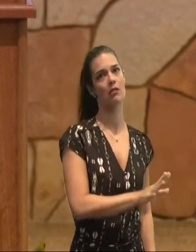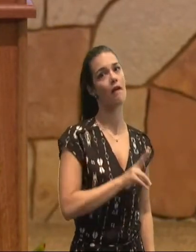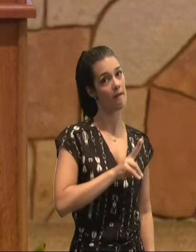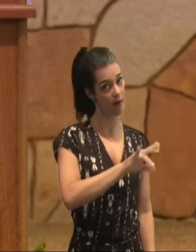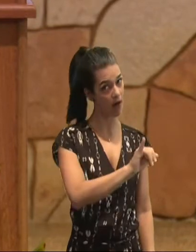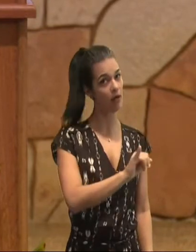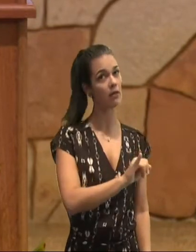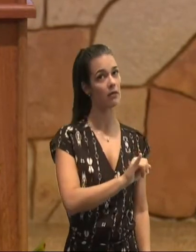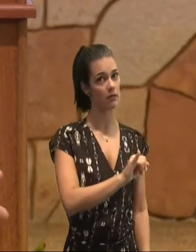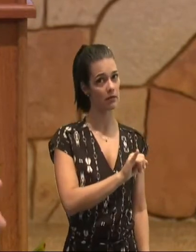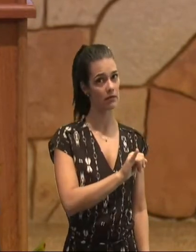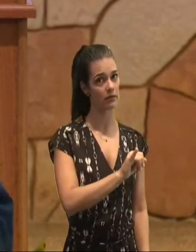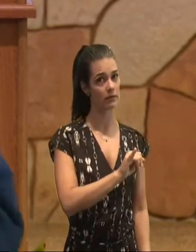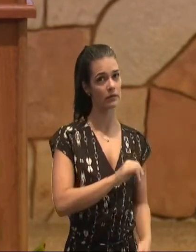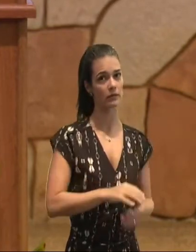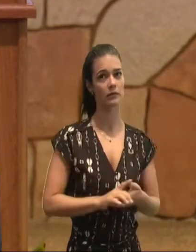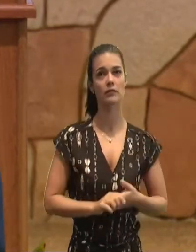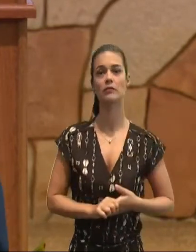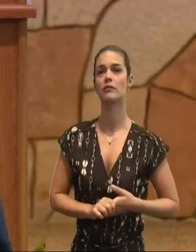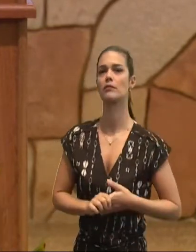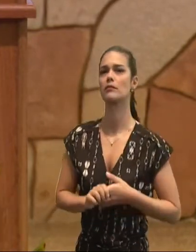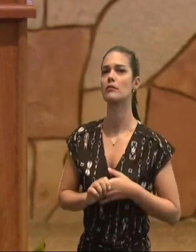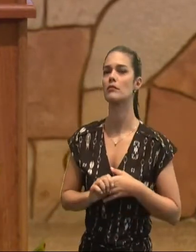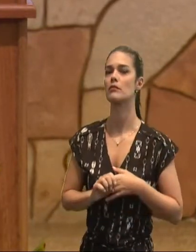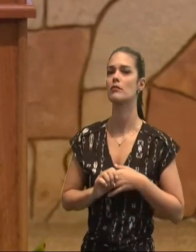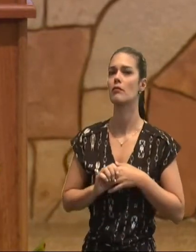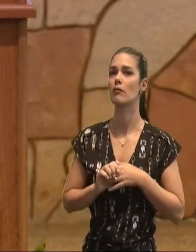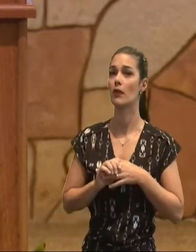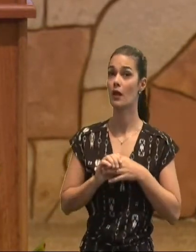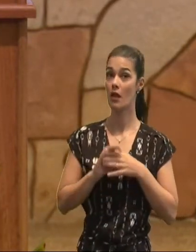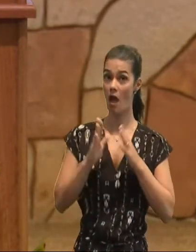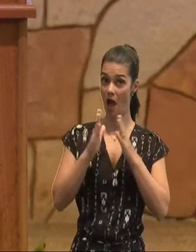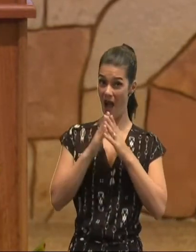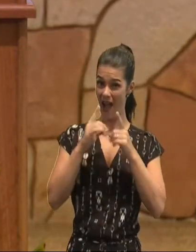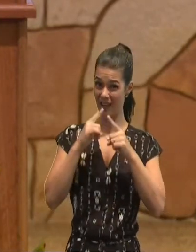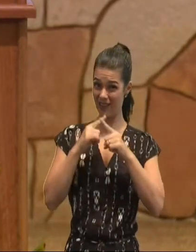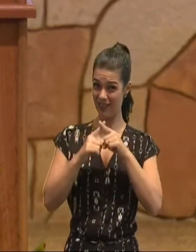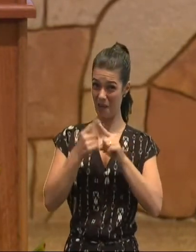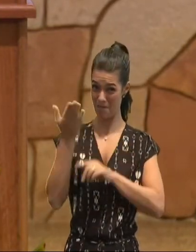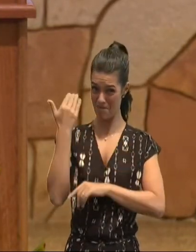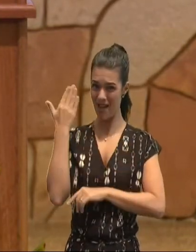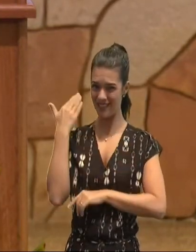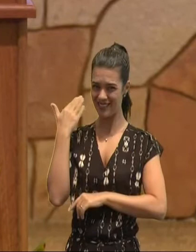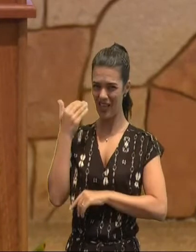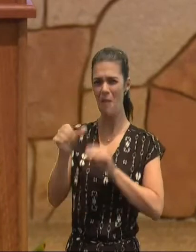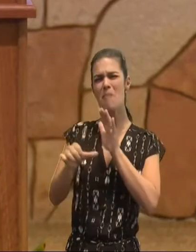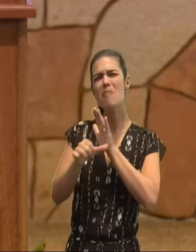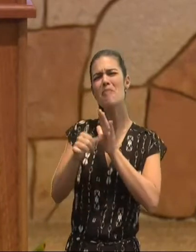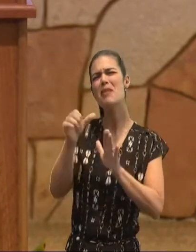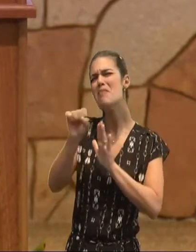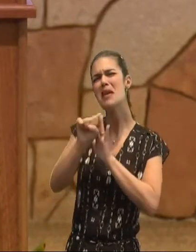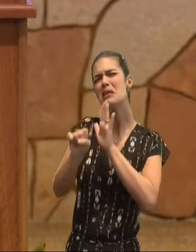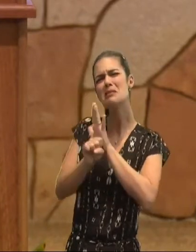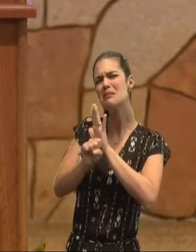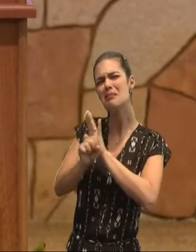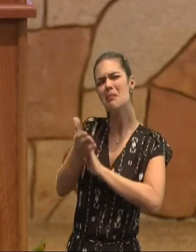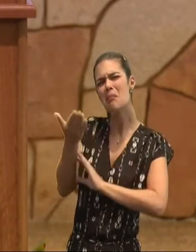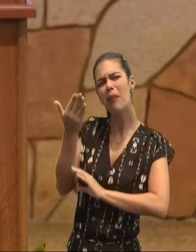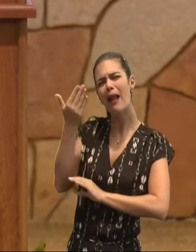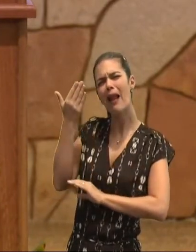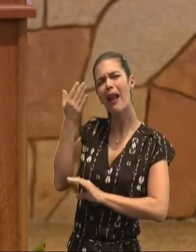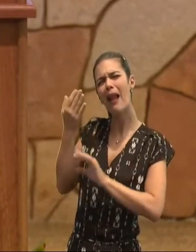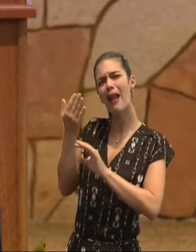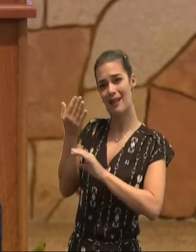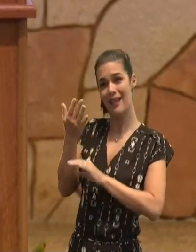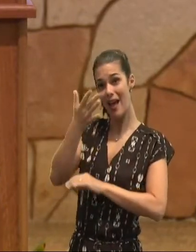no tempo, do primeiro século, onde, essa igreja, estava, inserida, a maioria, das pessoas, vivia, dessa forma,